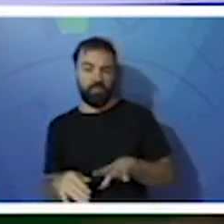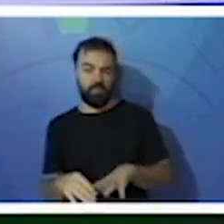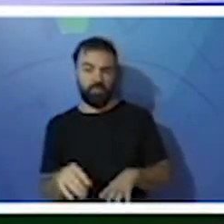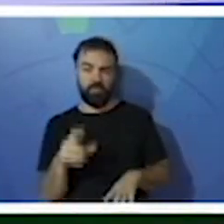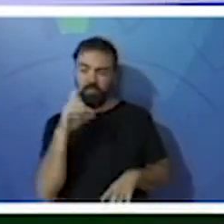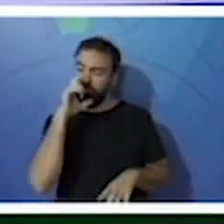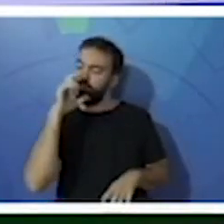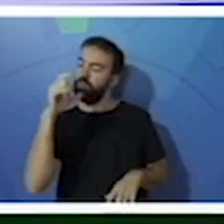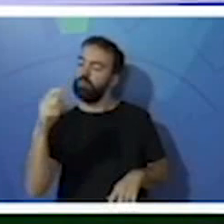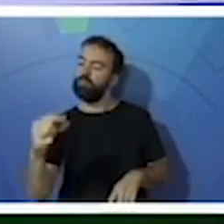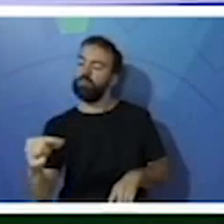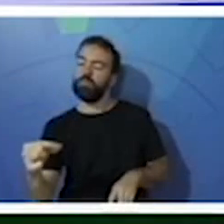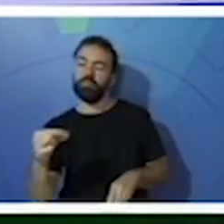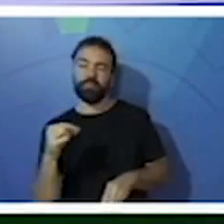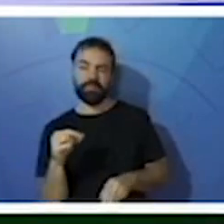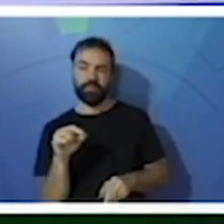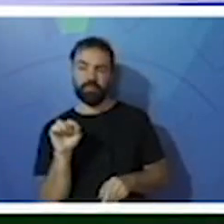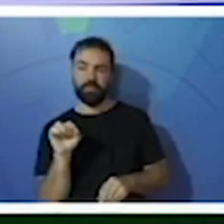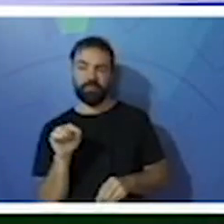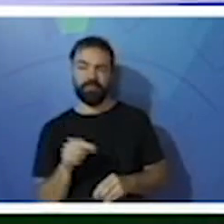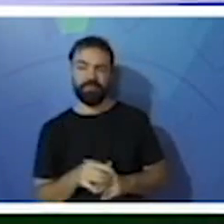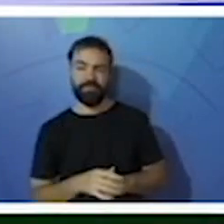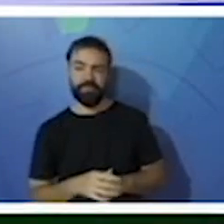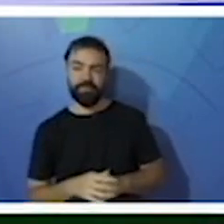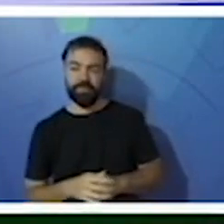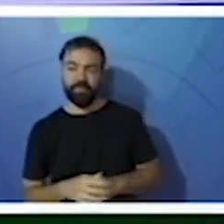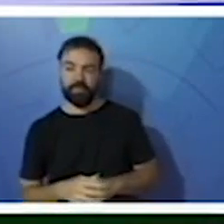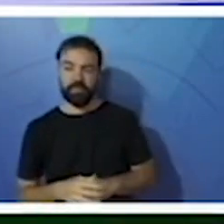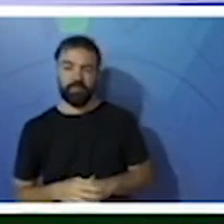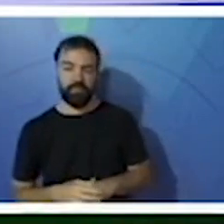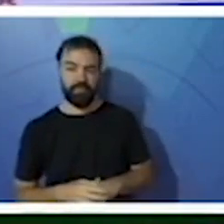tucano. Qual que é a letrinha relacionada ao alimento?